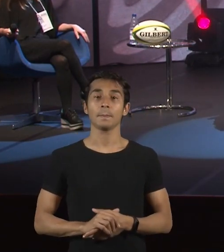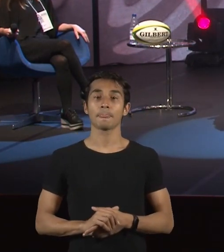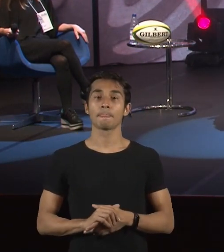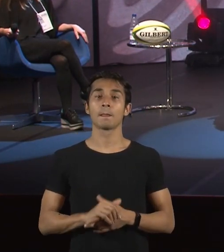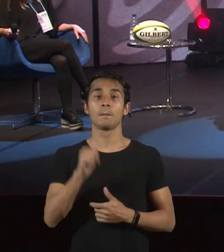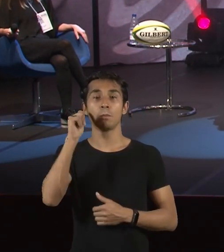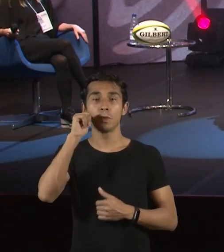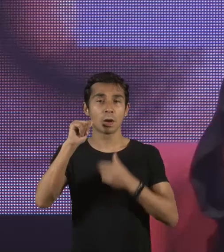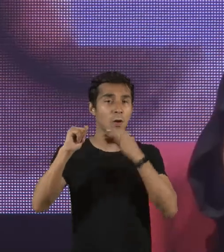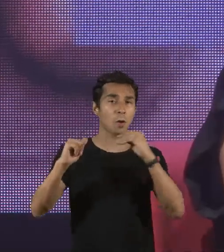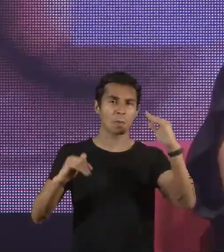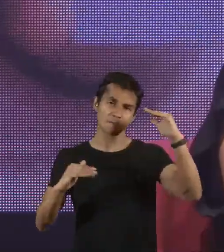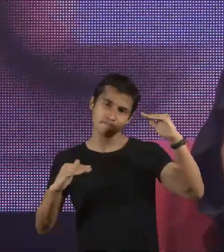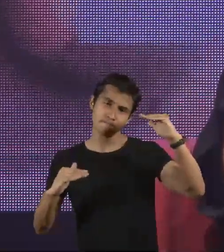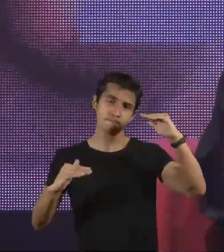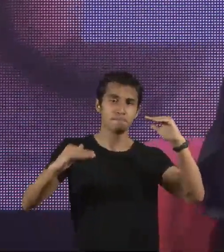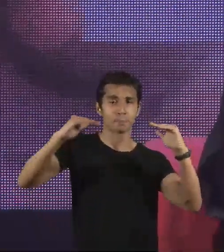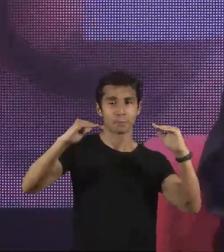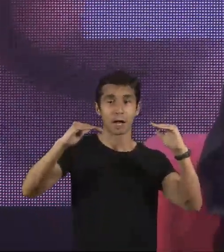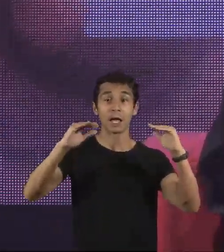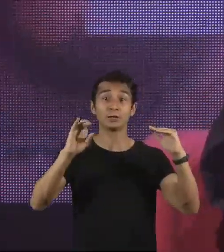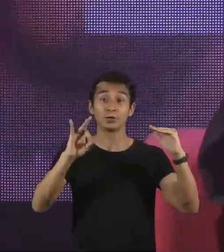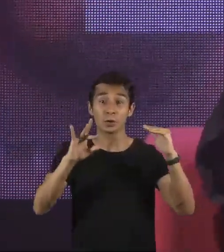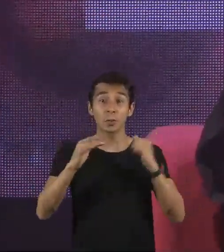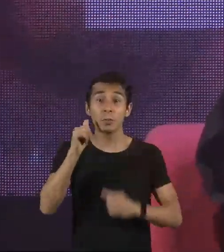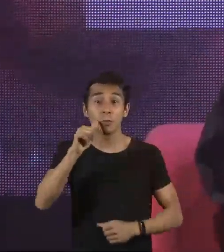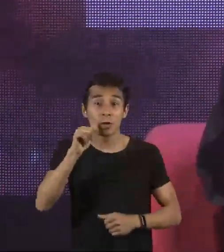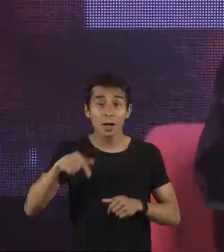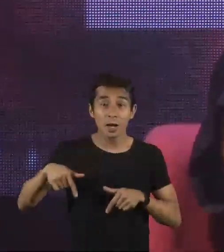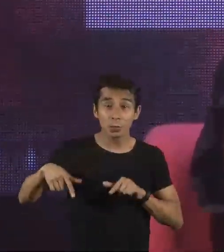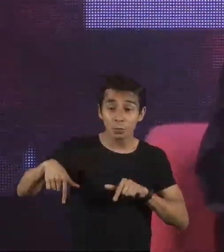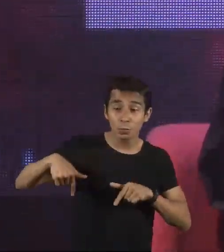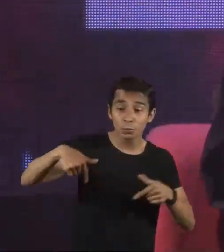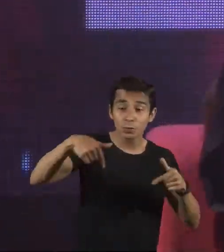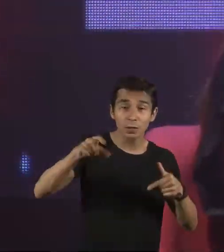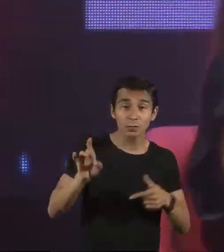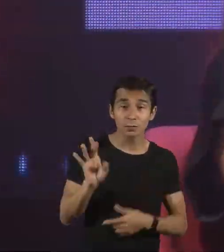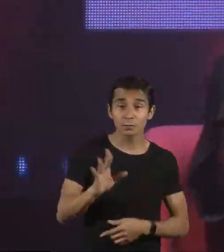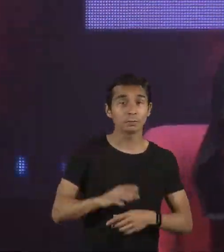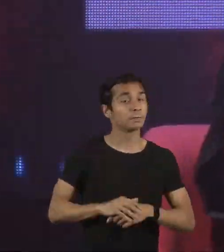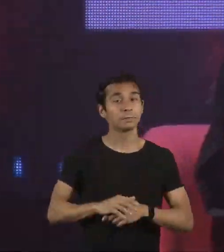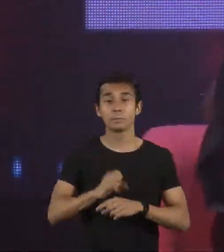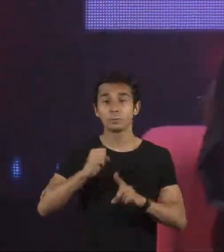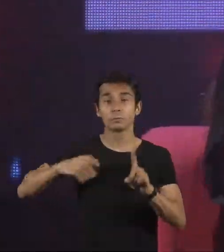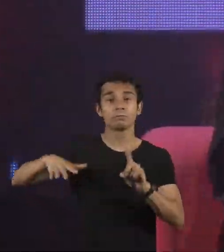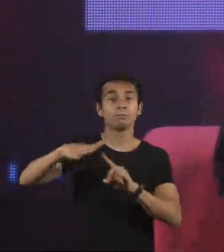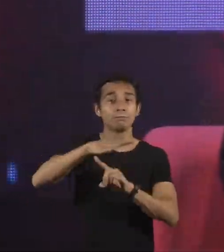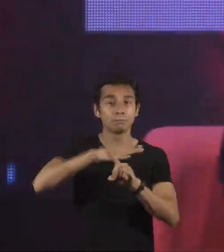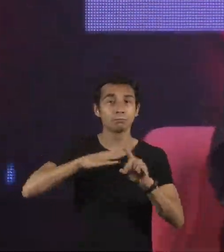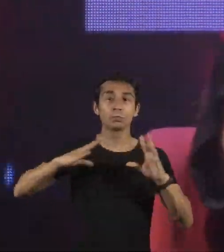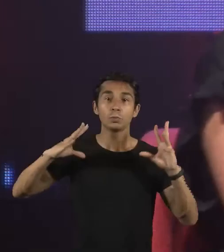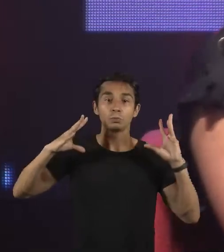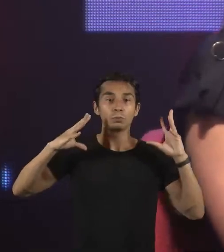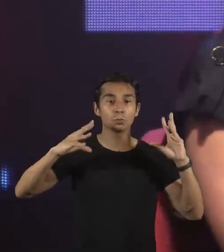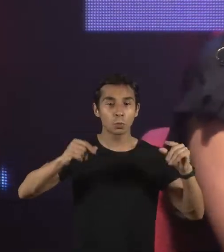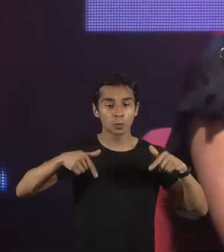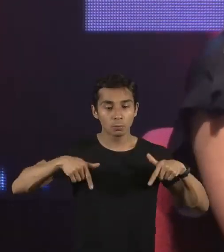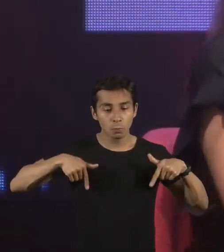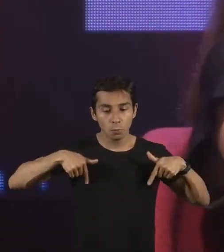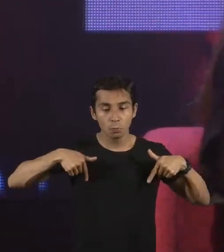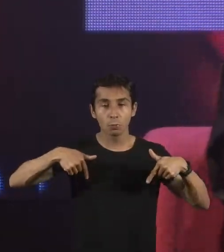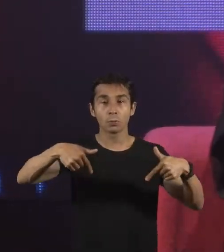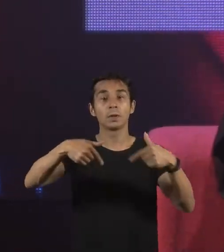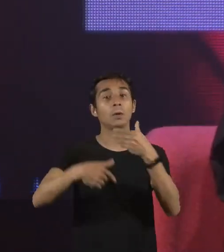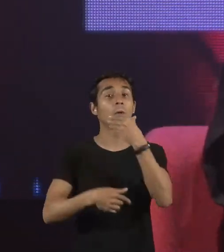igualdade de gênero, não é uma luta só das mulheres, é uma luta plural da sociedade, então o homem tem que ajudar